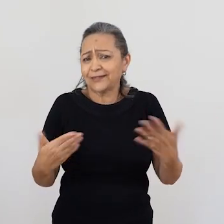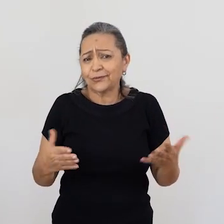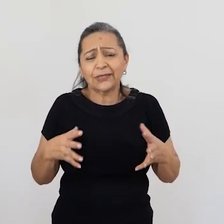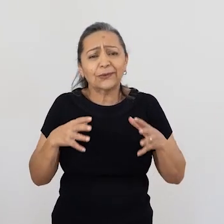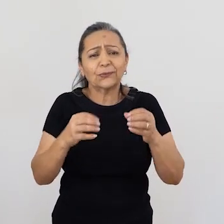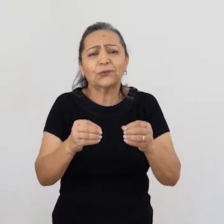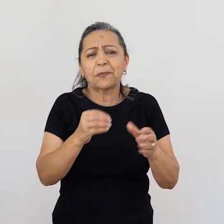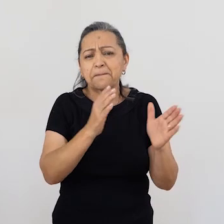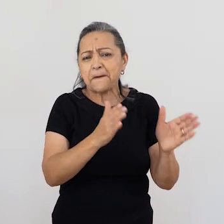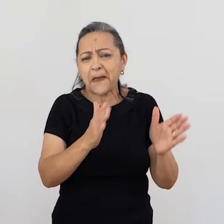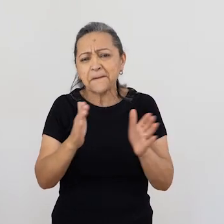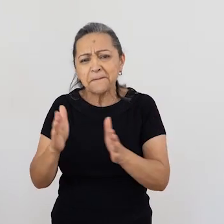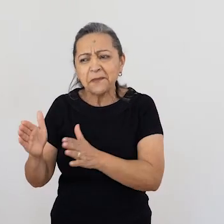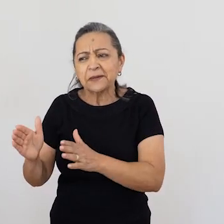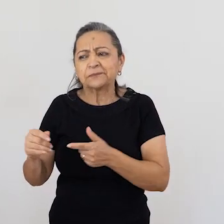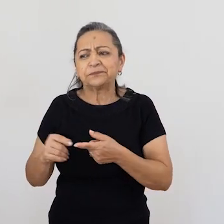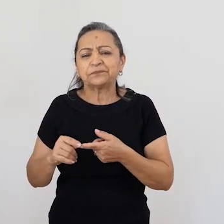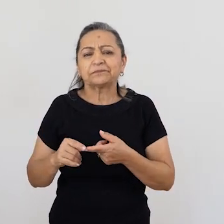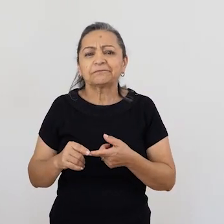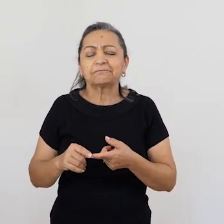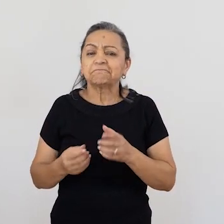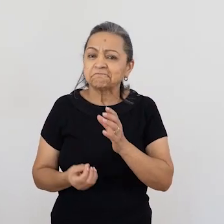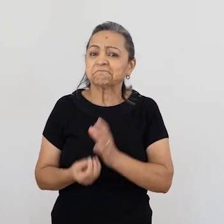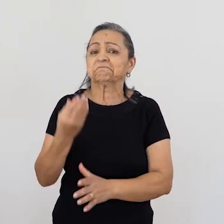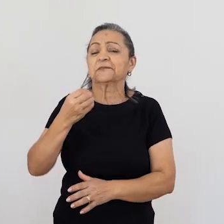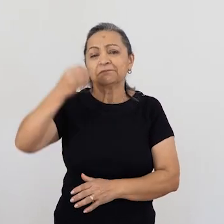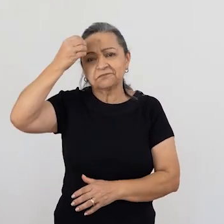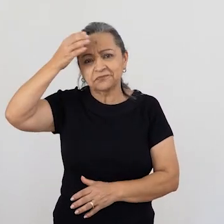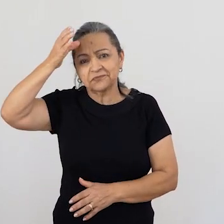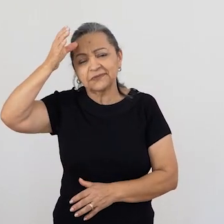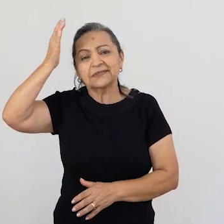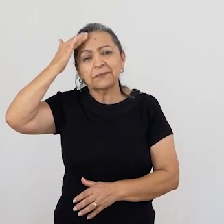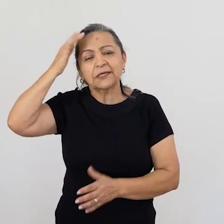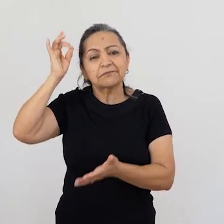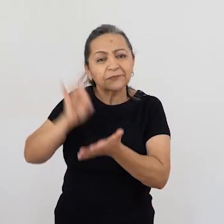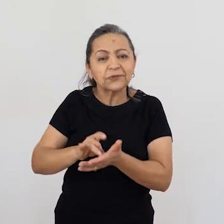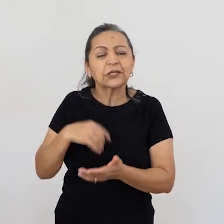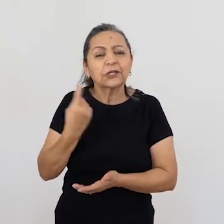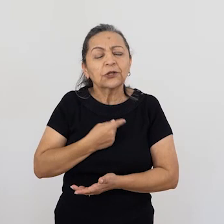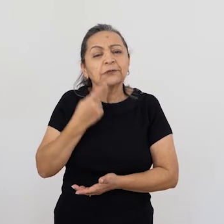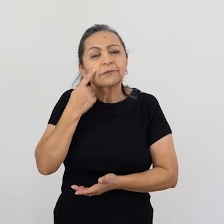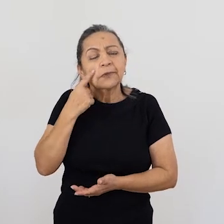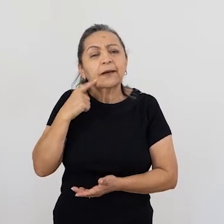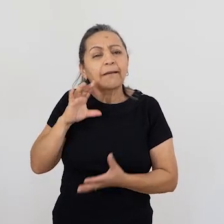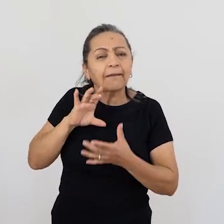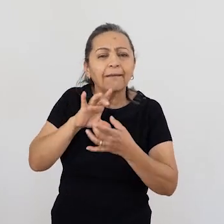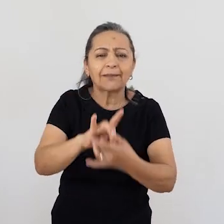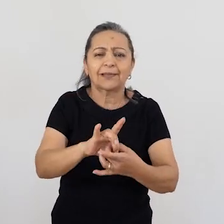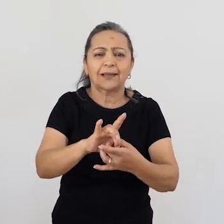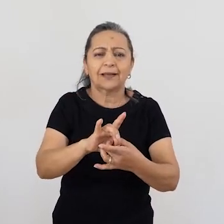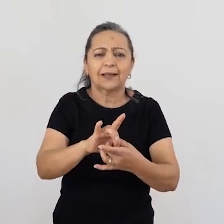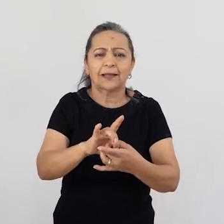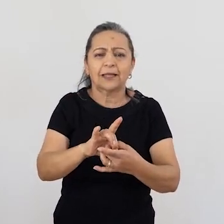Iberê, Iberê-guarani-nibiar. Então, assim, tem toda uma série de...